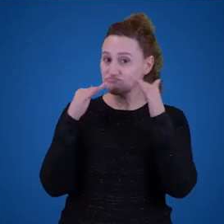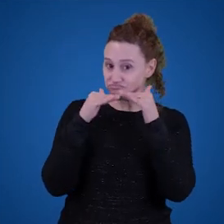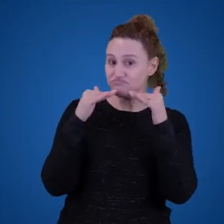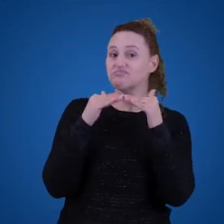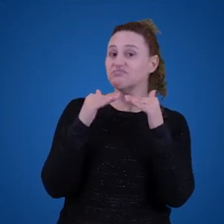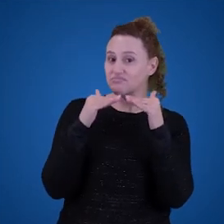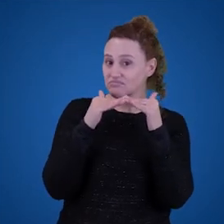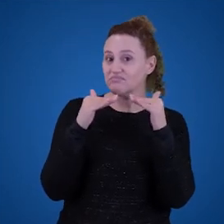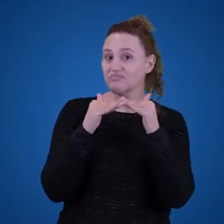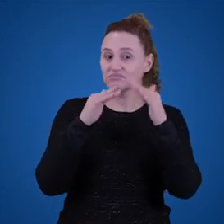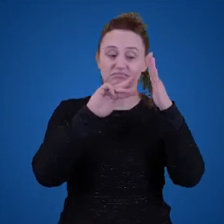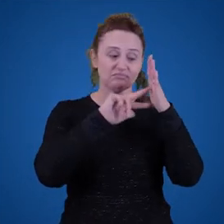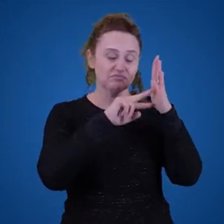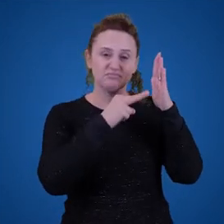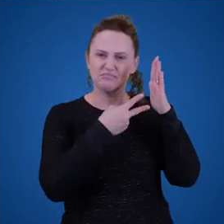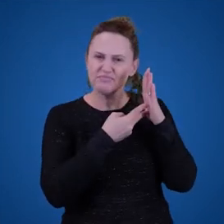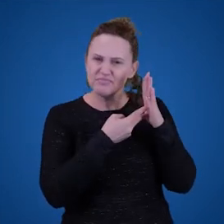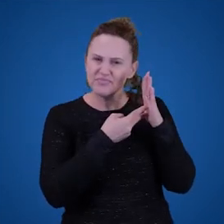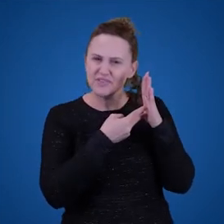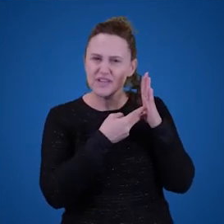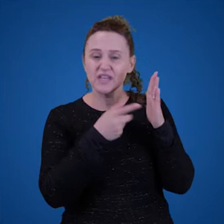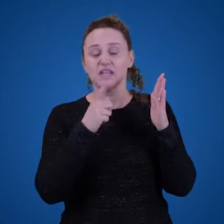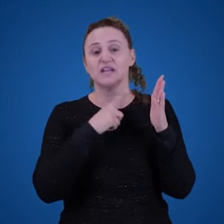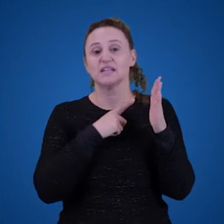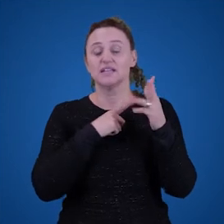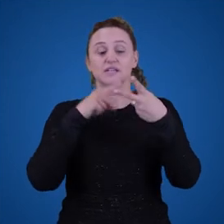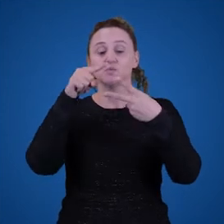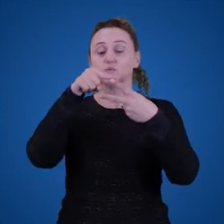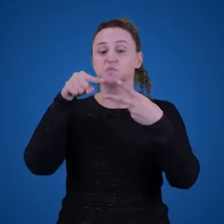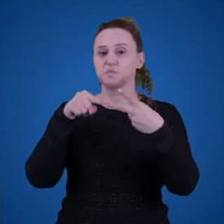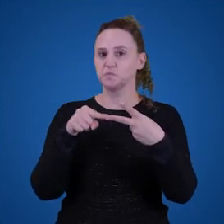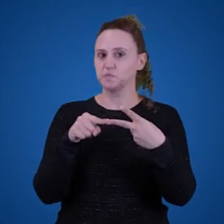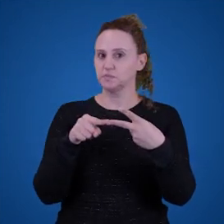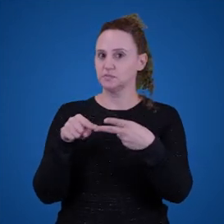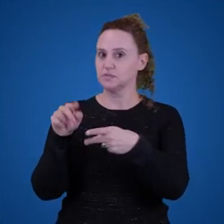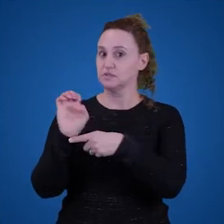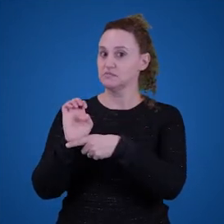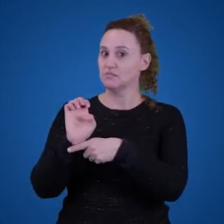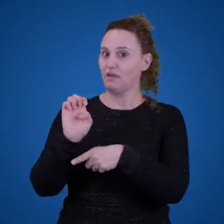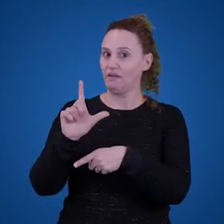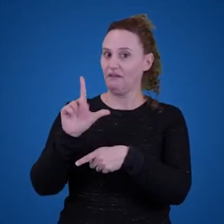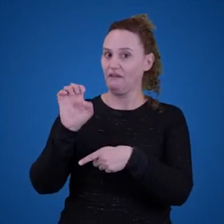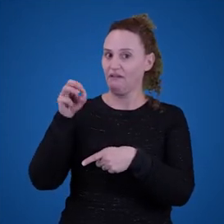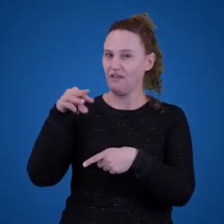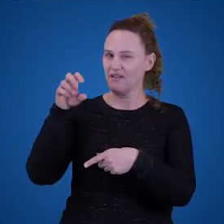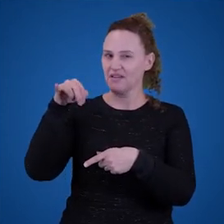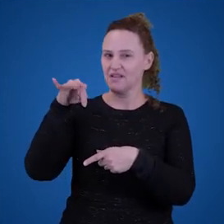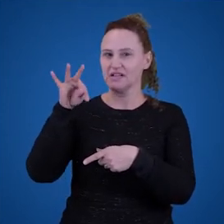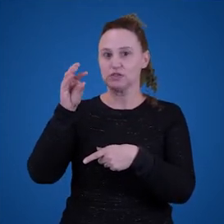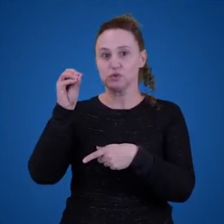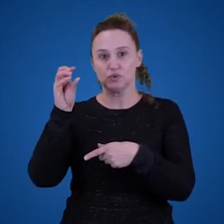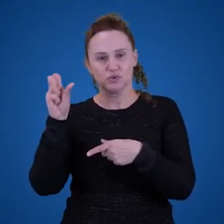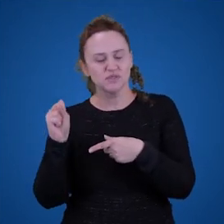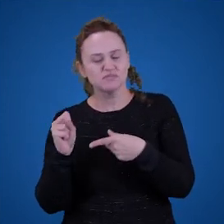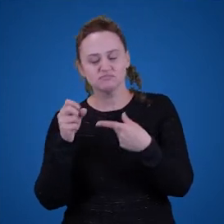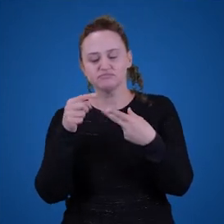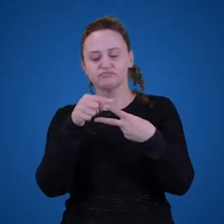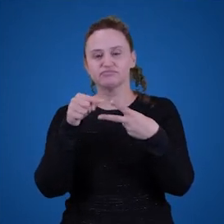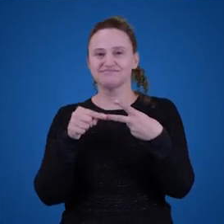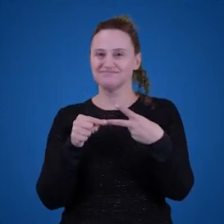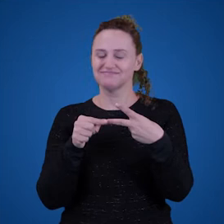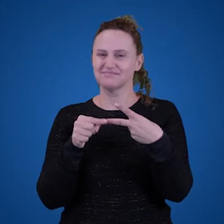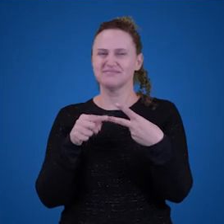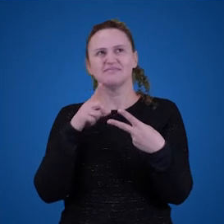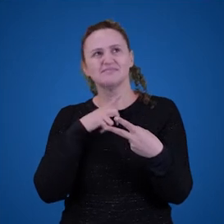significado é, de algum modo, composto por dois elementos. O que se passa em nós quando a gente apreende uma expressão.